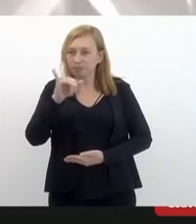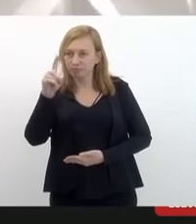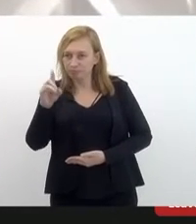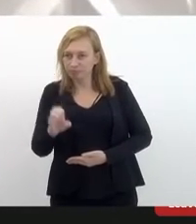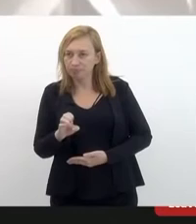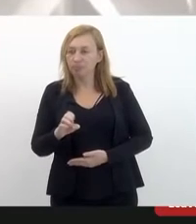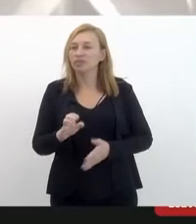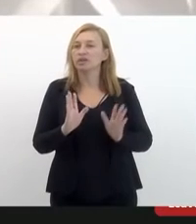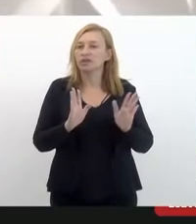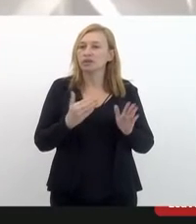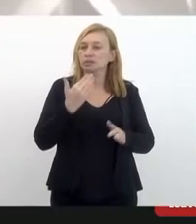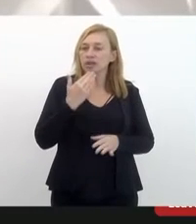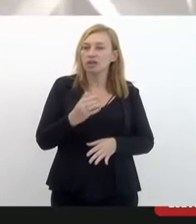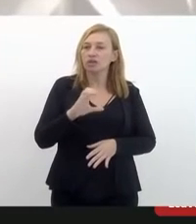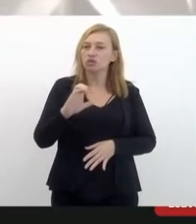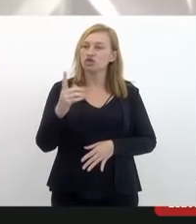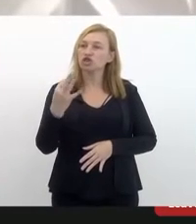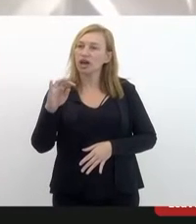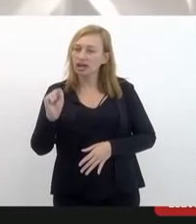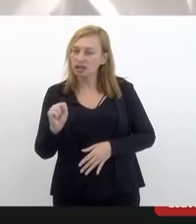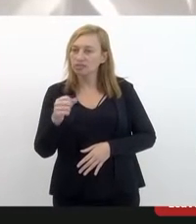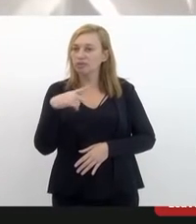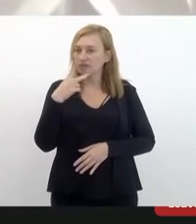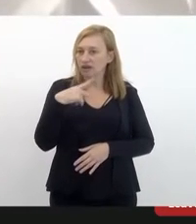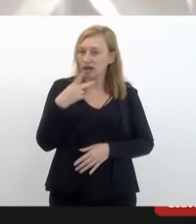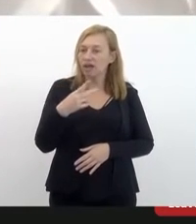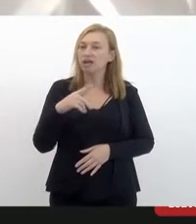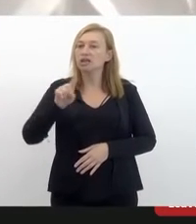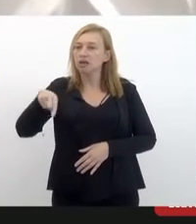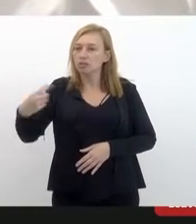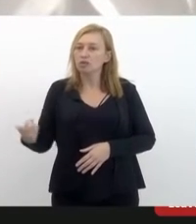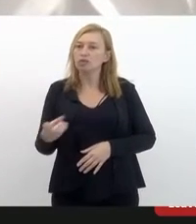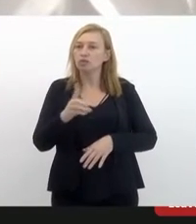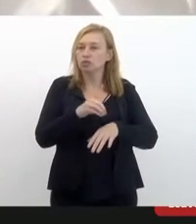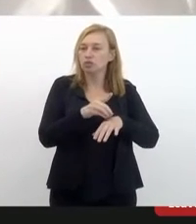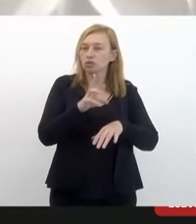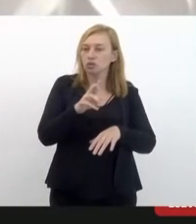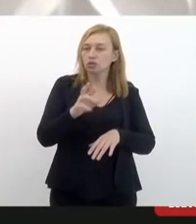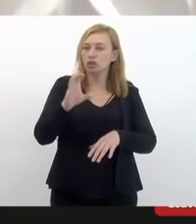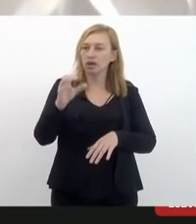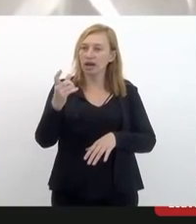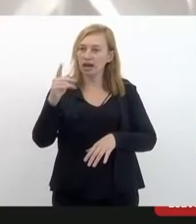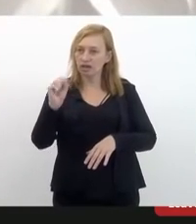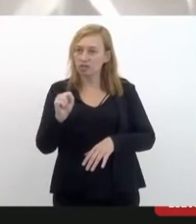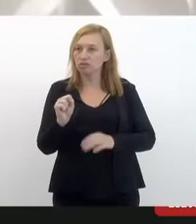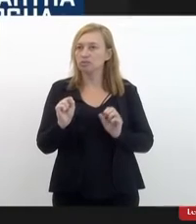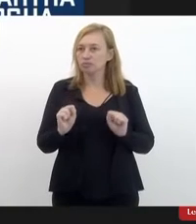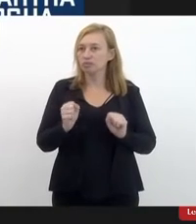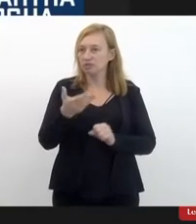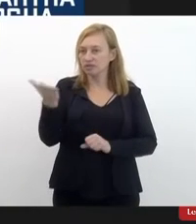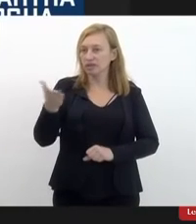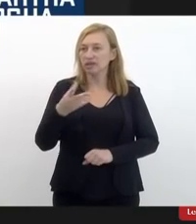e passar para o Charles de Souza e depois para o doutor Carlos Eduardo. Charles, por favor.